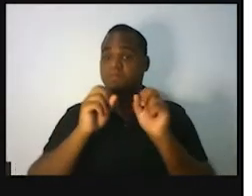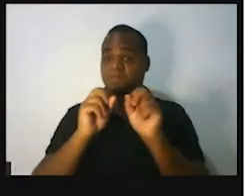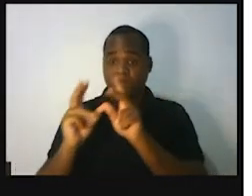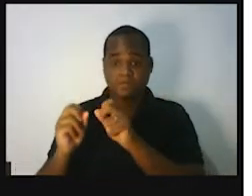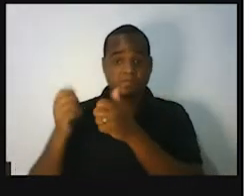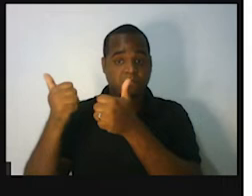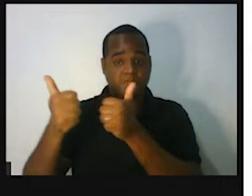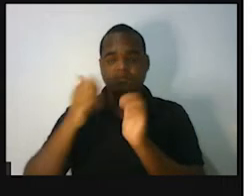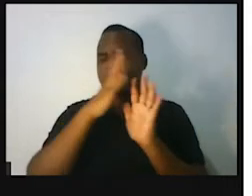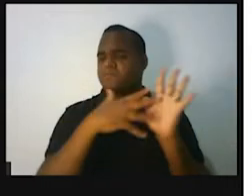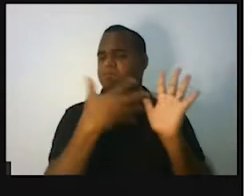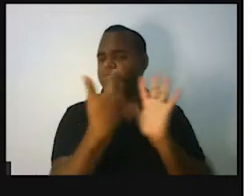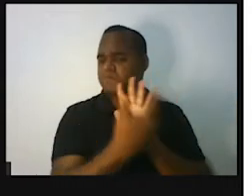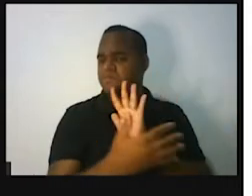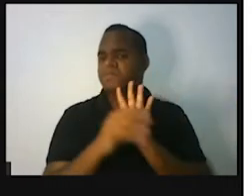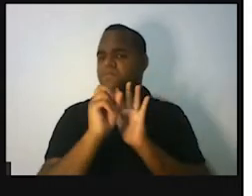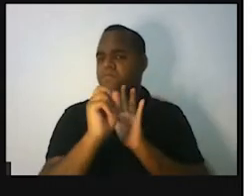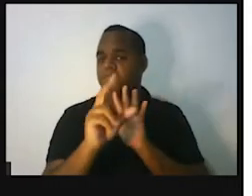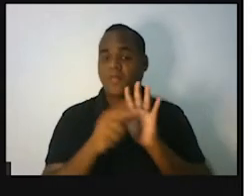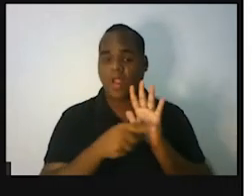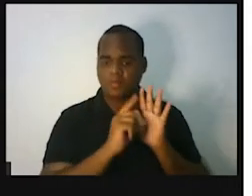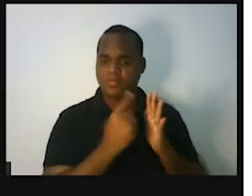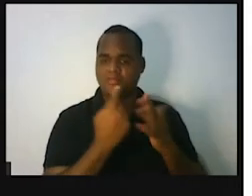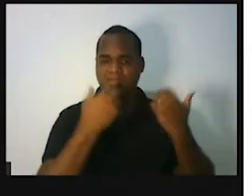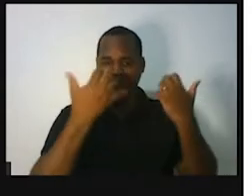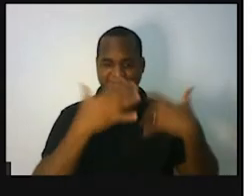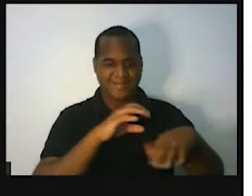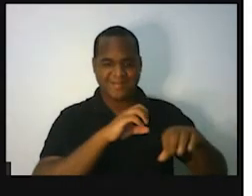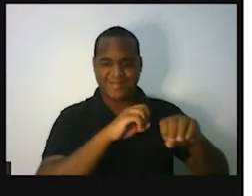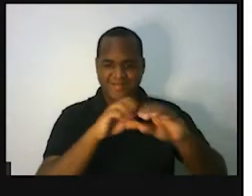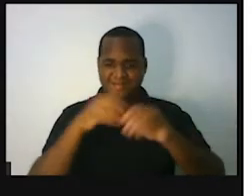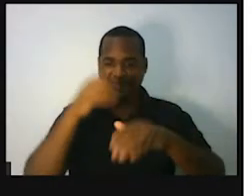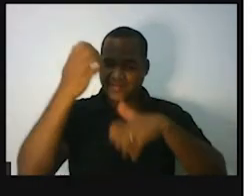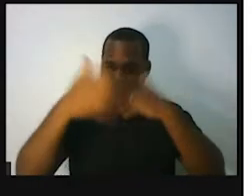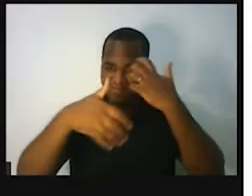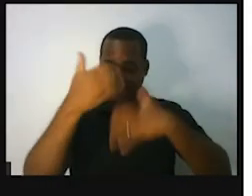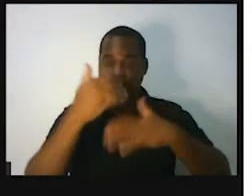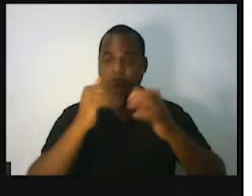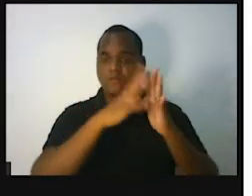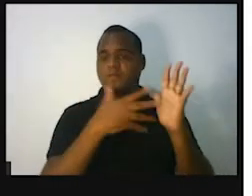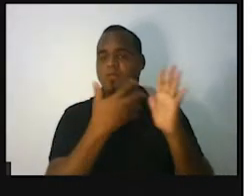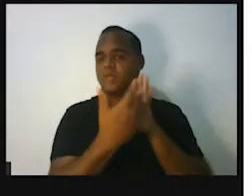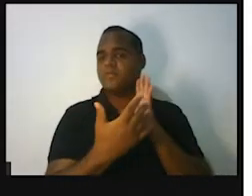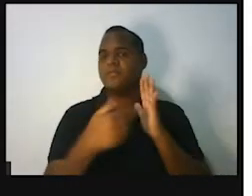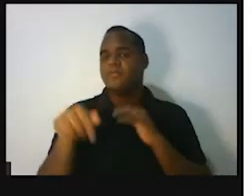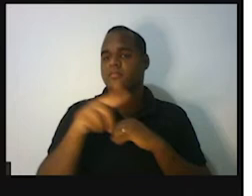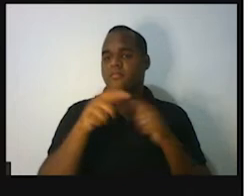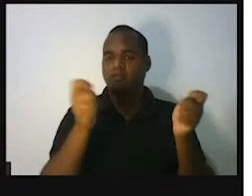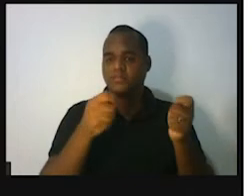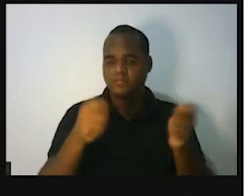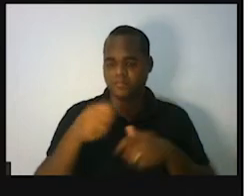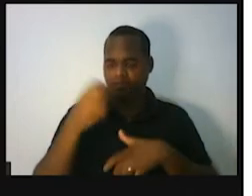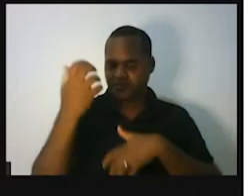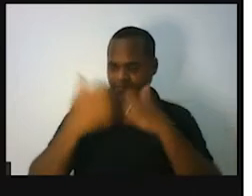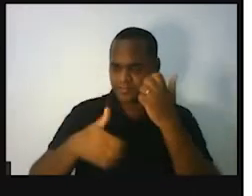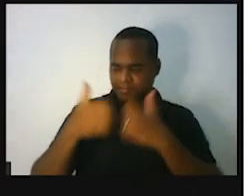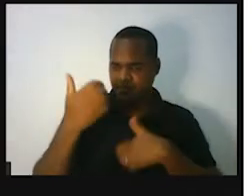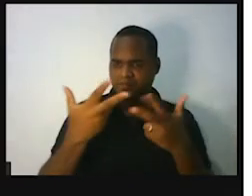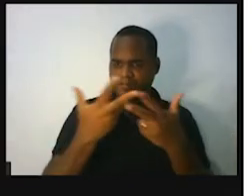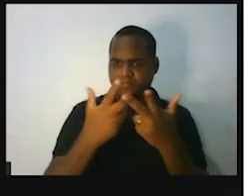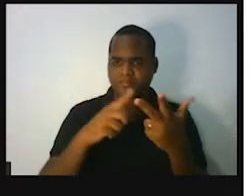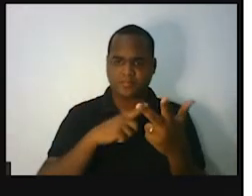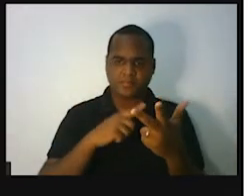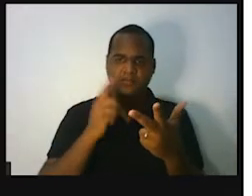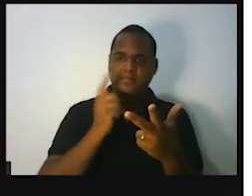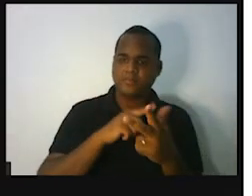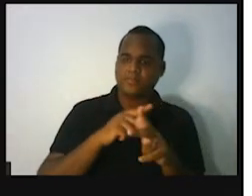numa tabela, porque na aula anterior eu falei para você que na tabela a gente consegue entender melhor os dados, os